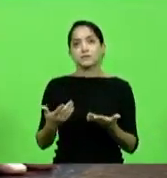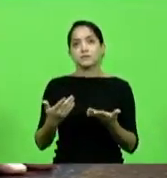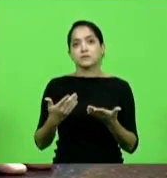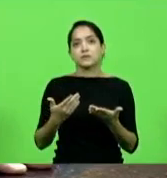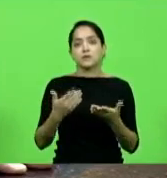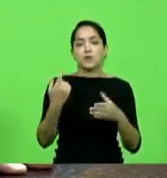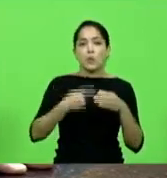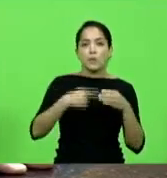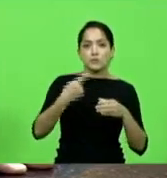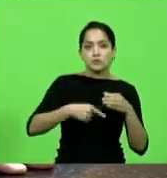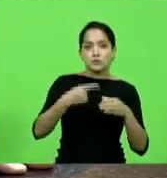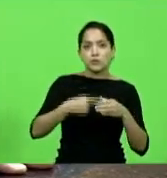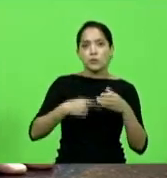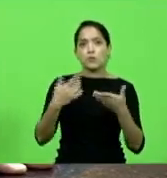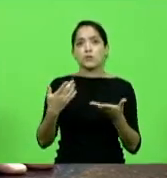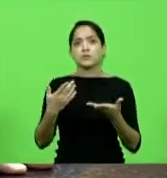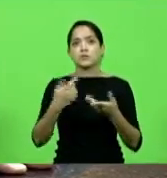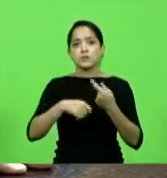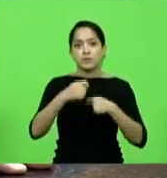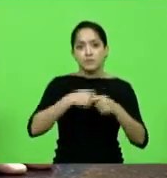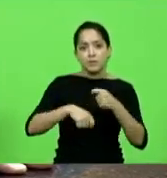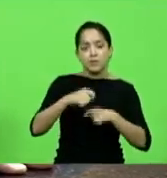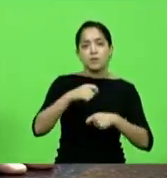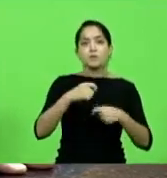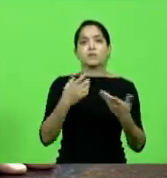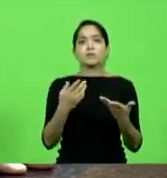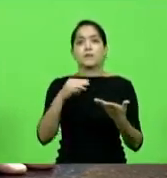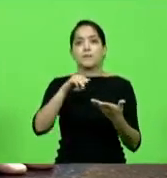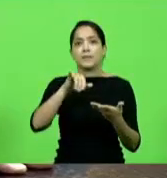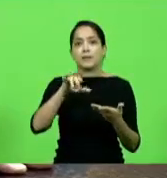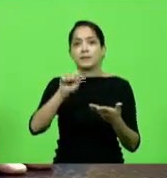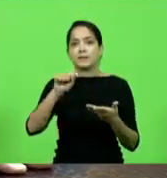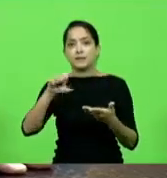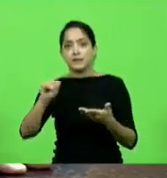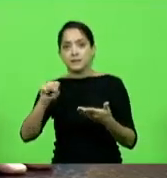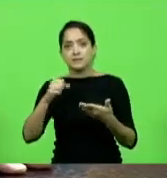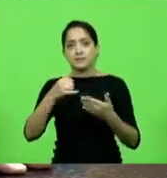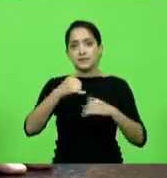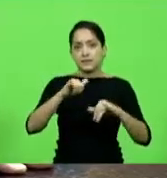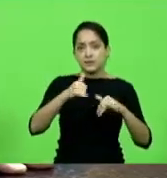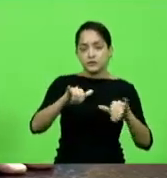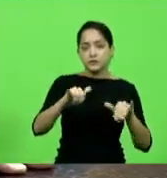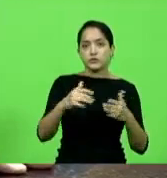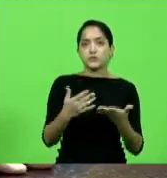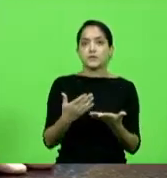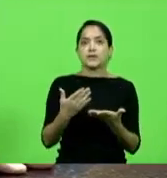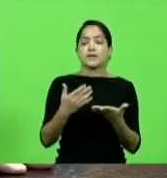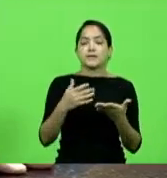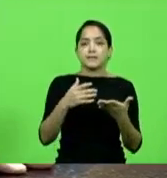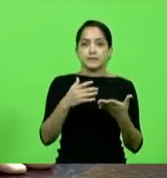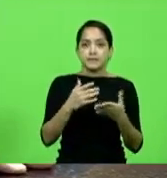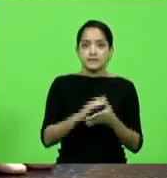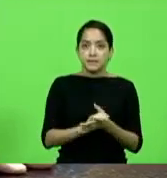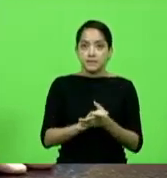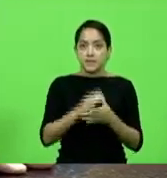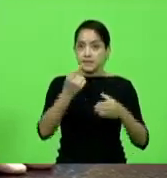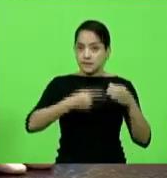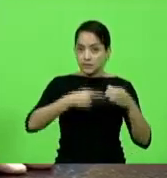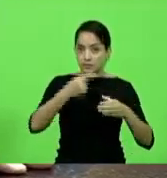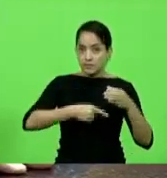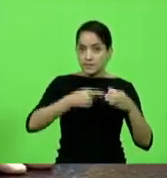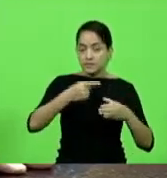comissões a comissão de economia minas e energia presidindo participando efetivamente da comissão